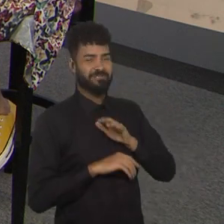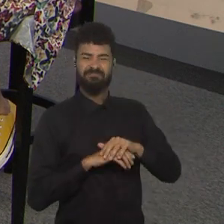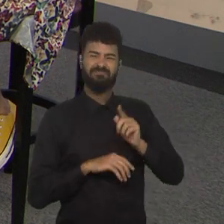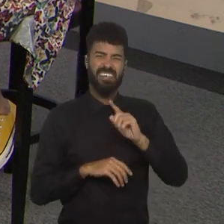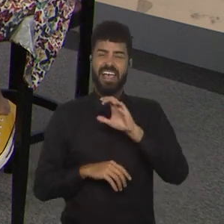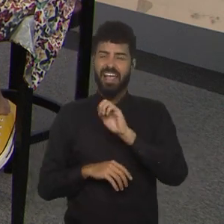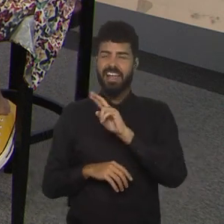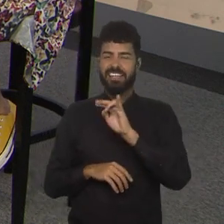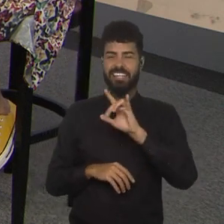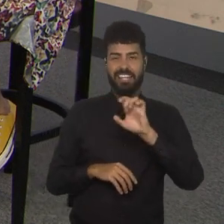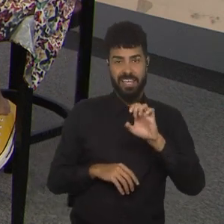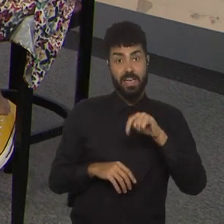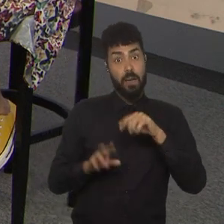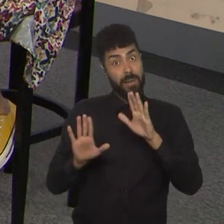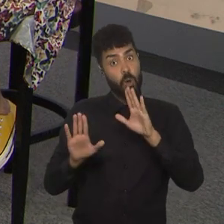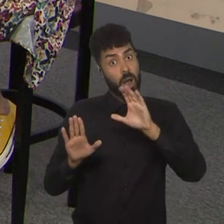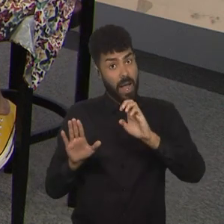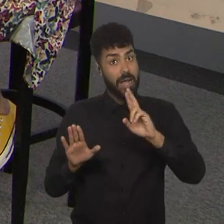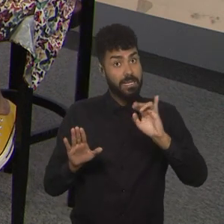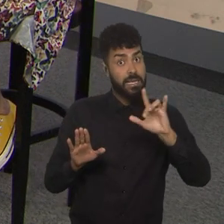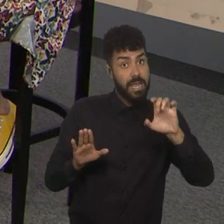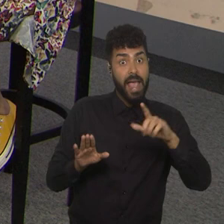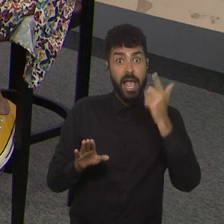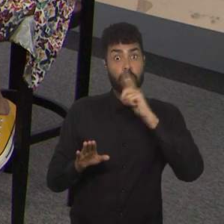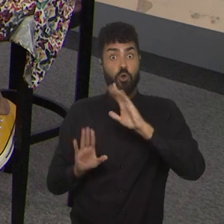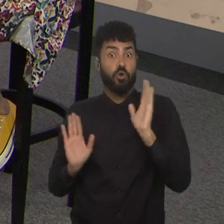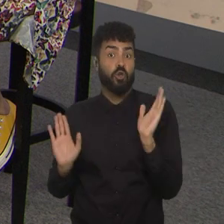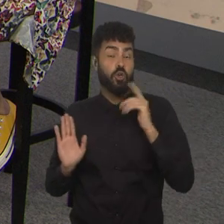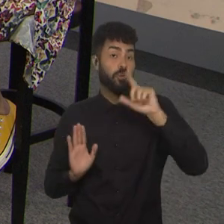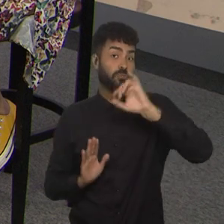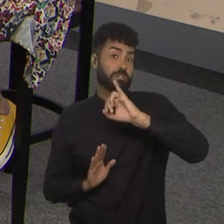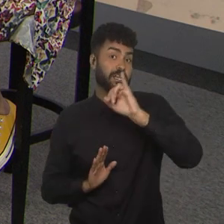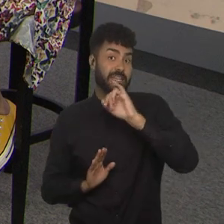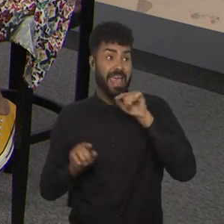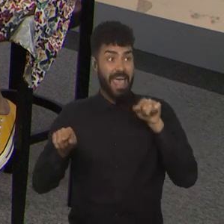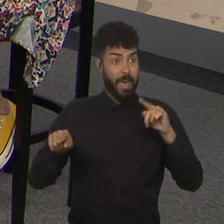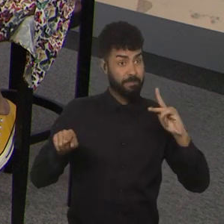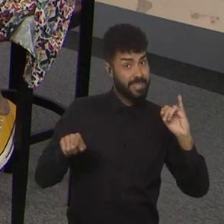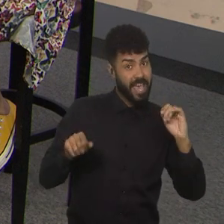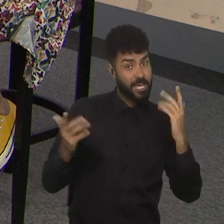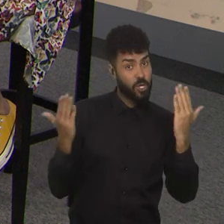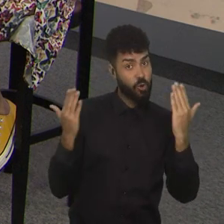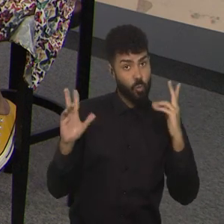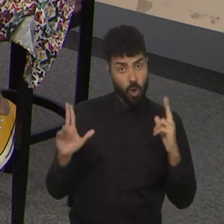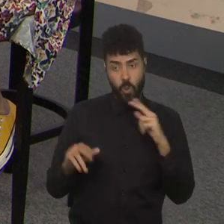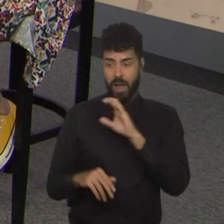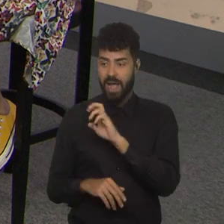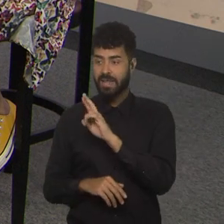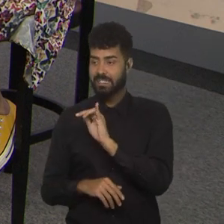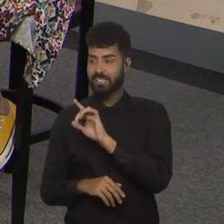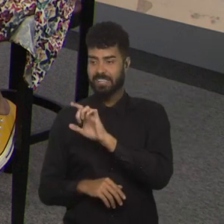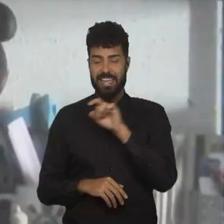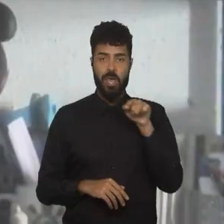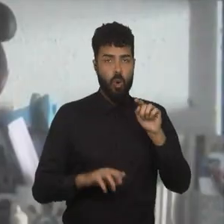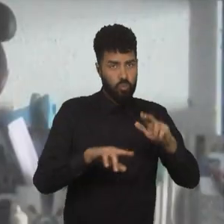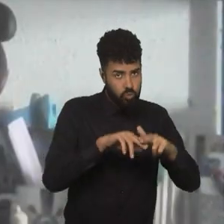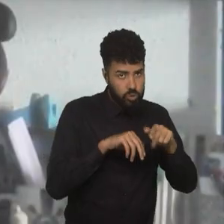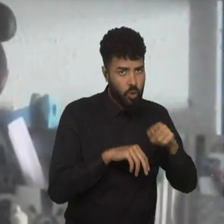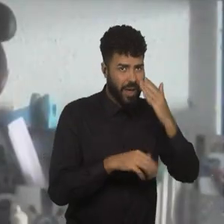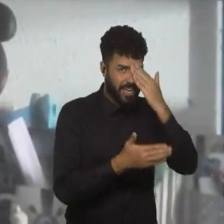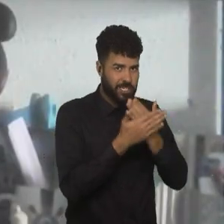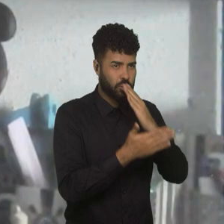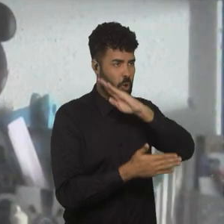Carilli, mas o Carilli ganhou, então, para mim, ela é o Carilli, eu acho que, por causa disso, eu acho que a gente consegue ganhar, porque a gente teve muita,